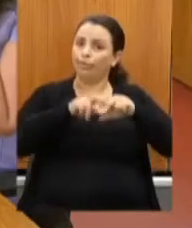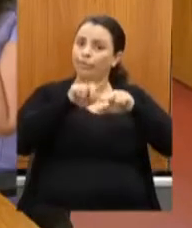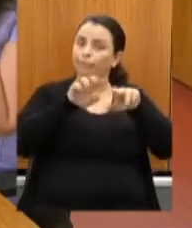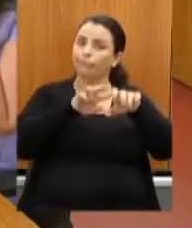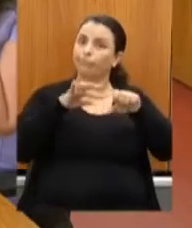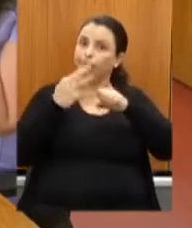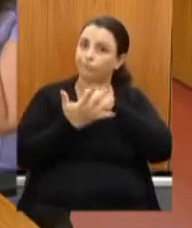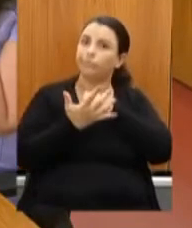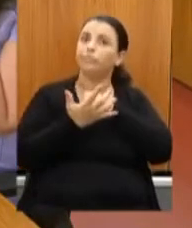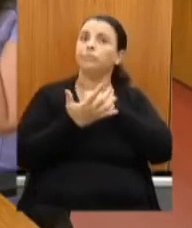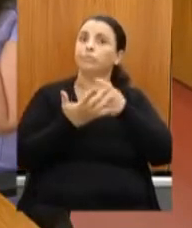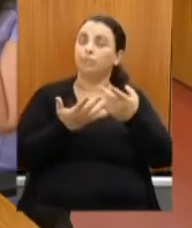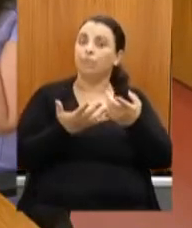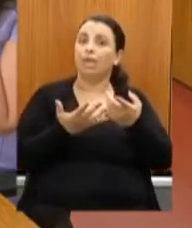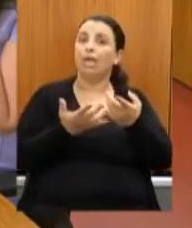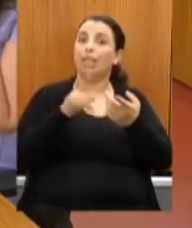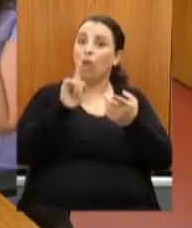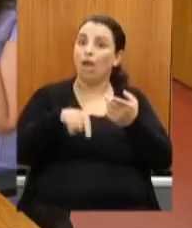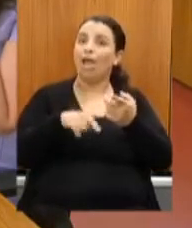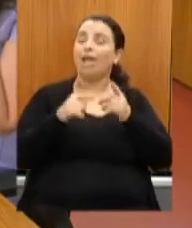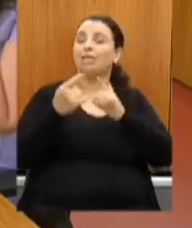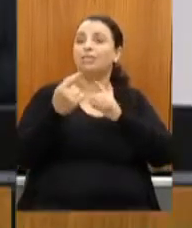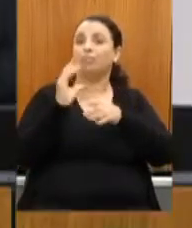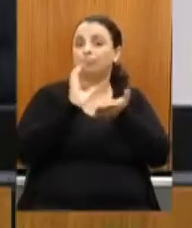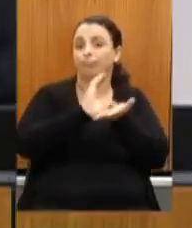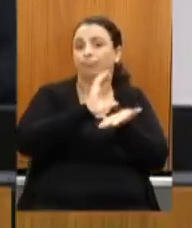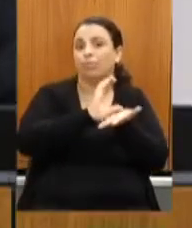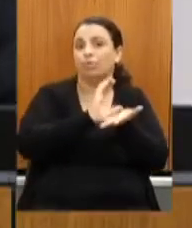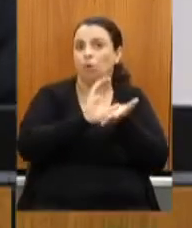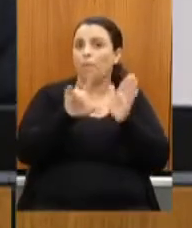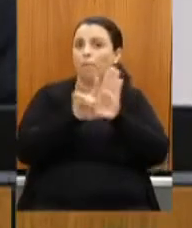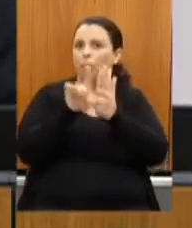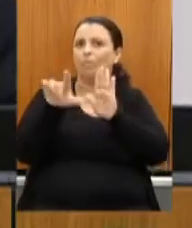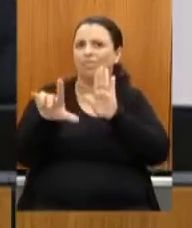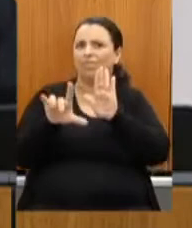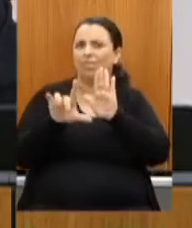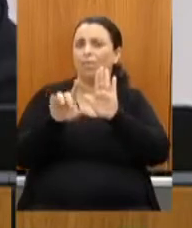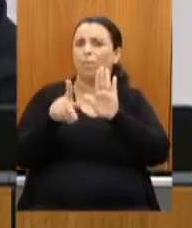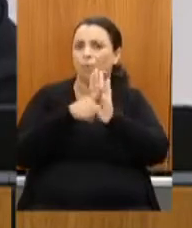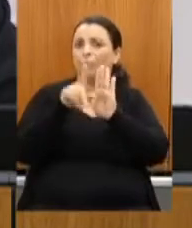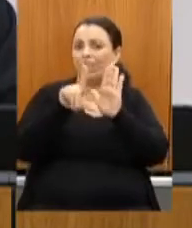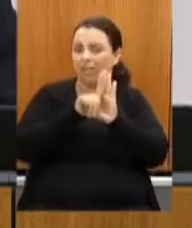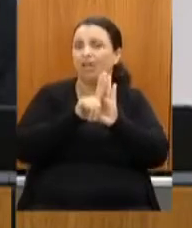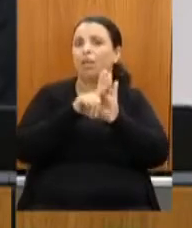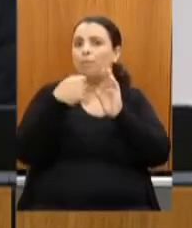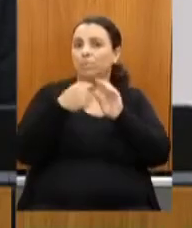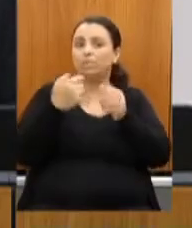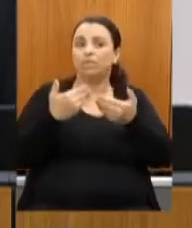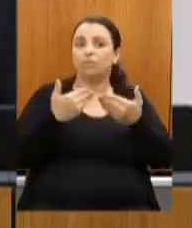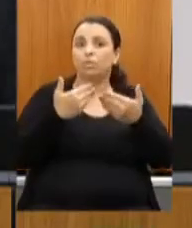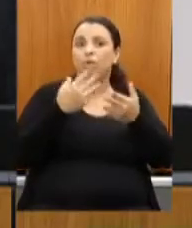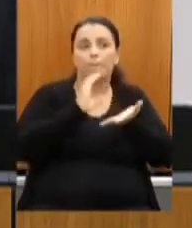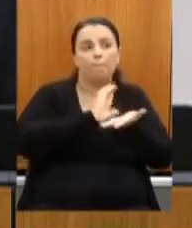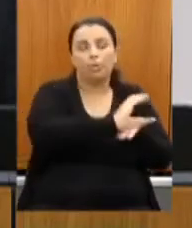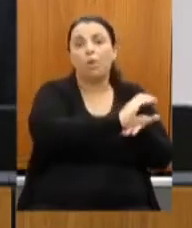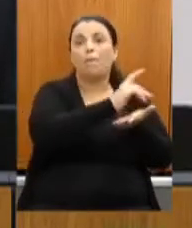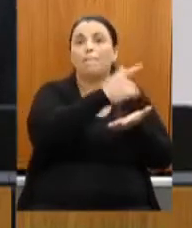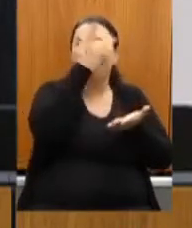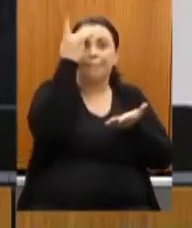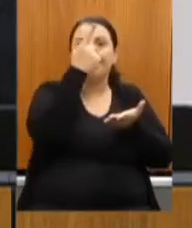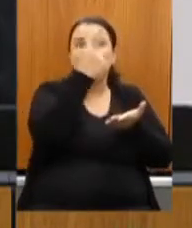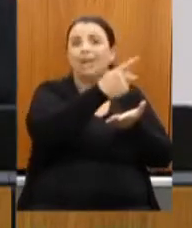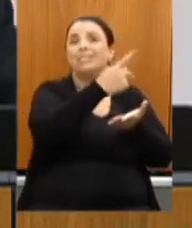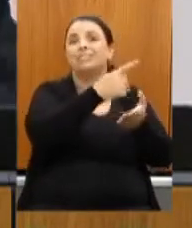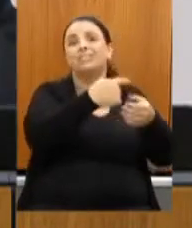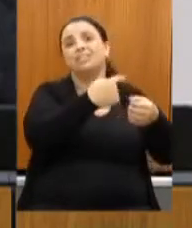Então, o senhor pode ter certeza absoluta que nós estaremos junto com a secretaria, inclusive vamos apresentar aqui nessa sessão